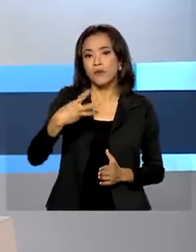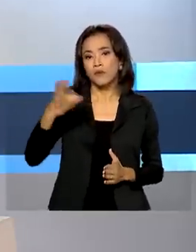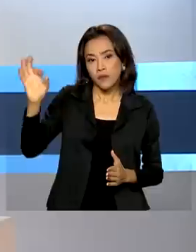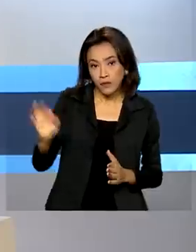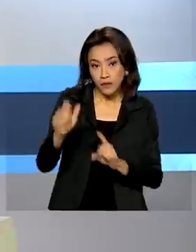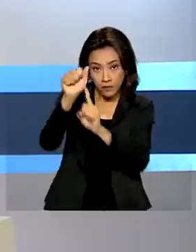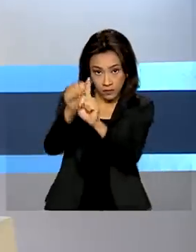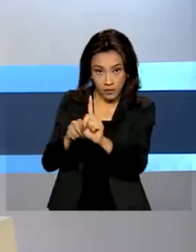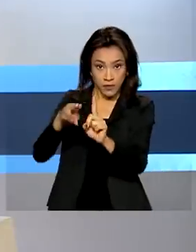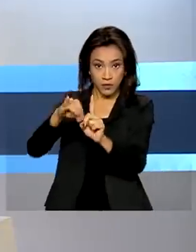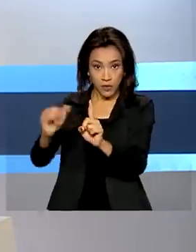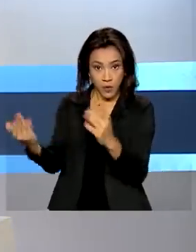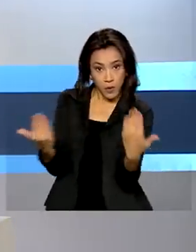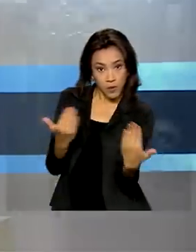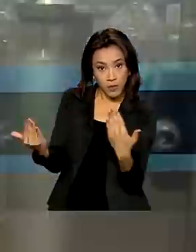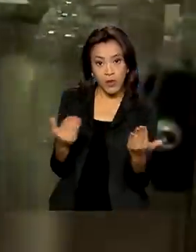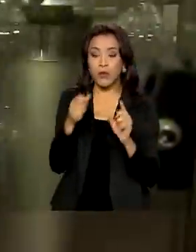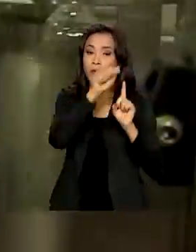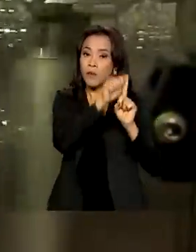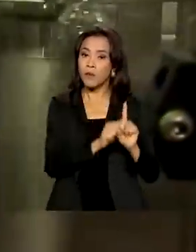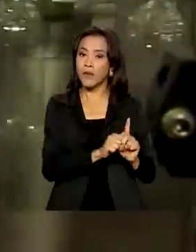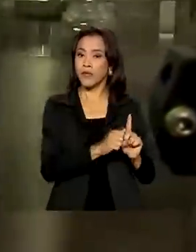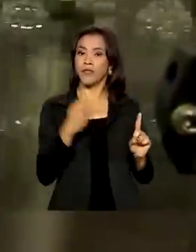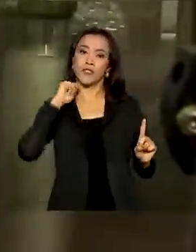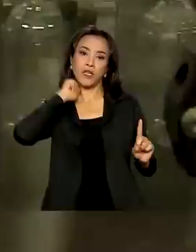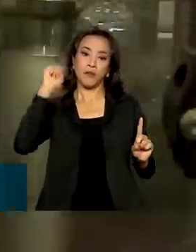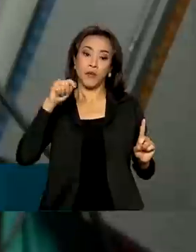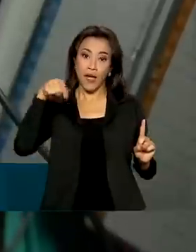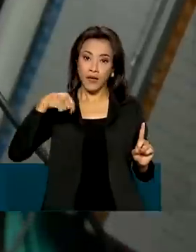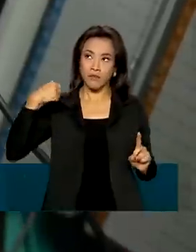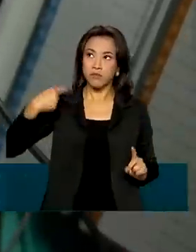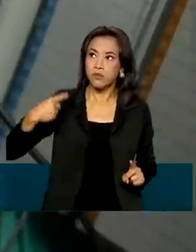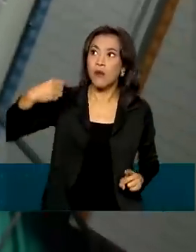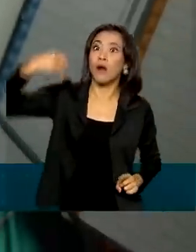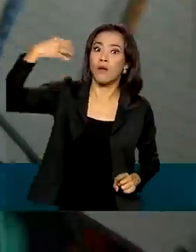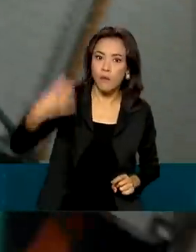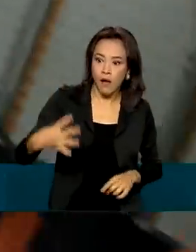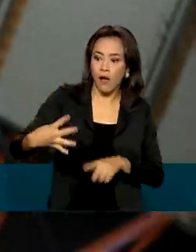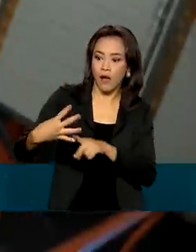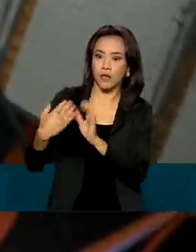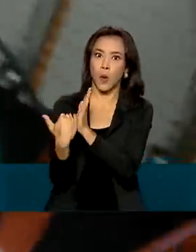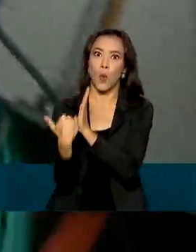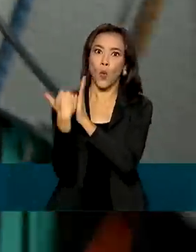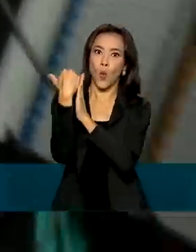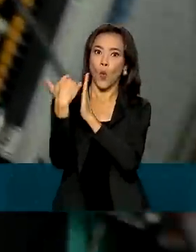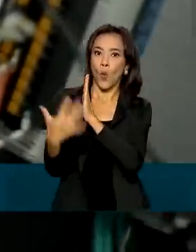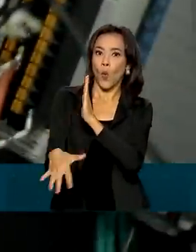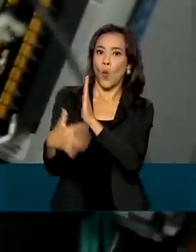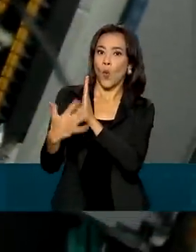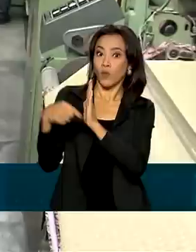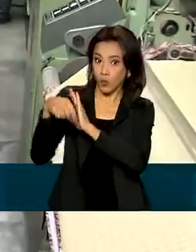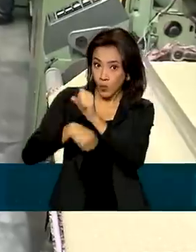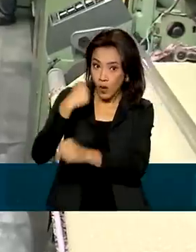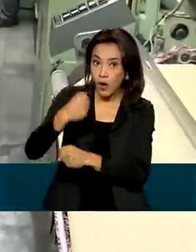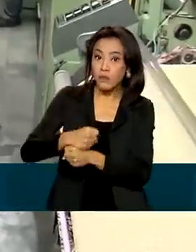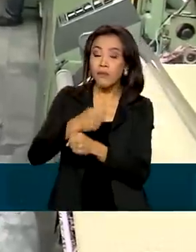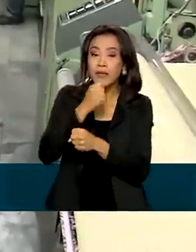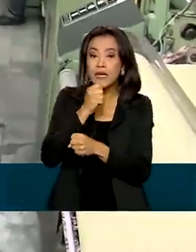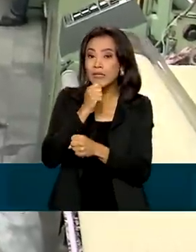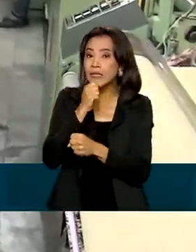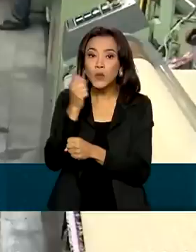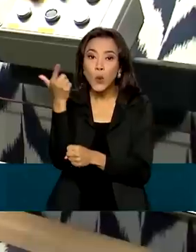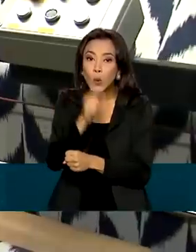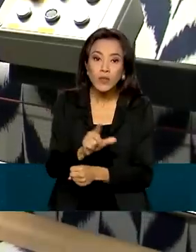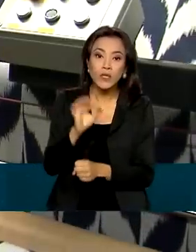em comparação com abril. Essa é a quarta alta consecutiva do ano, mas ainda não conseguiu repor o recuo de 1